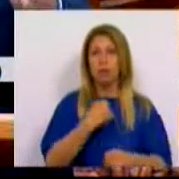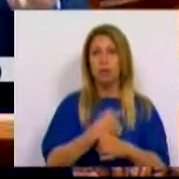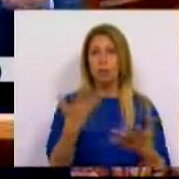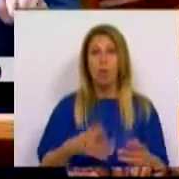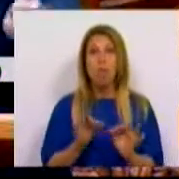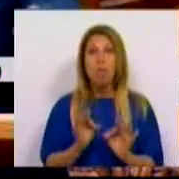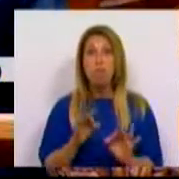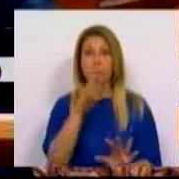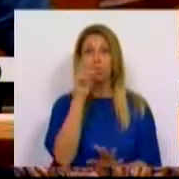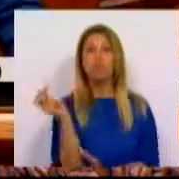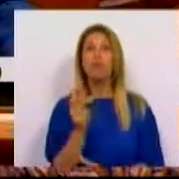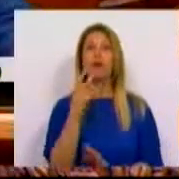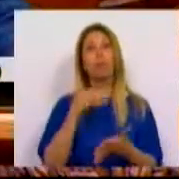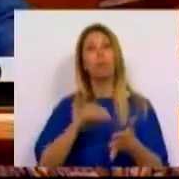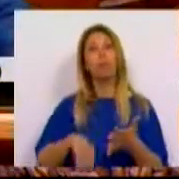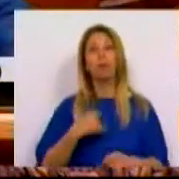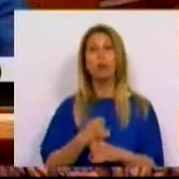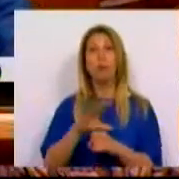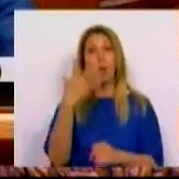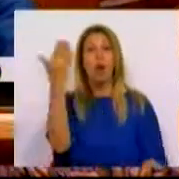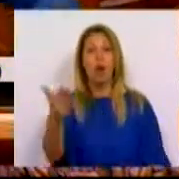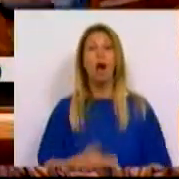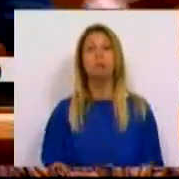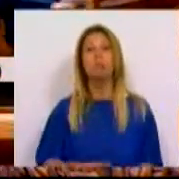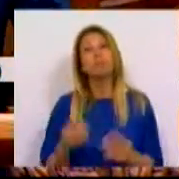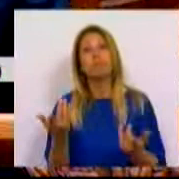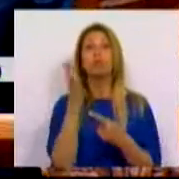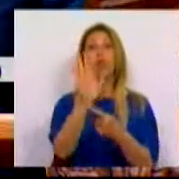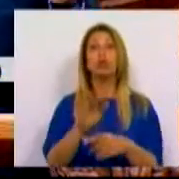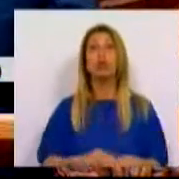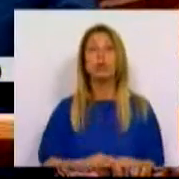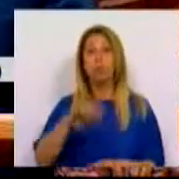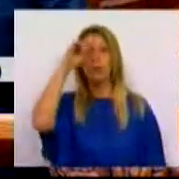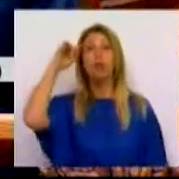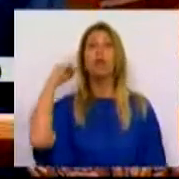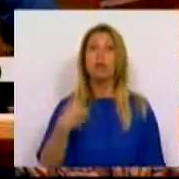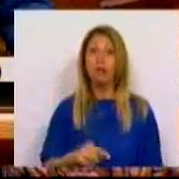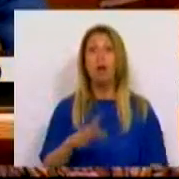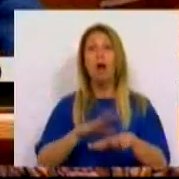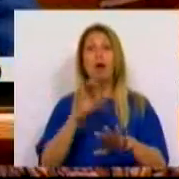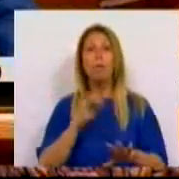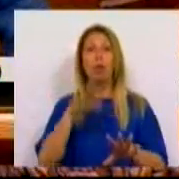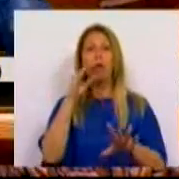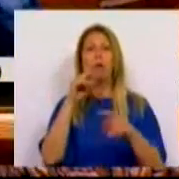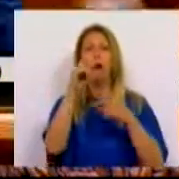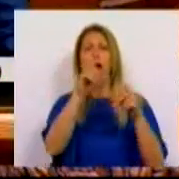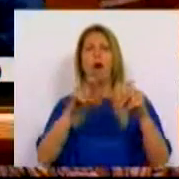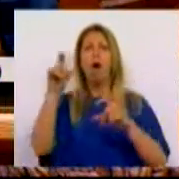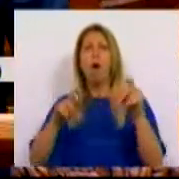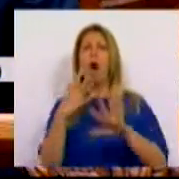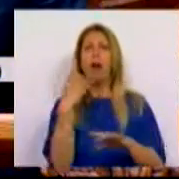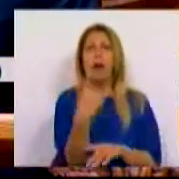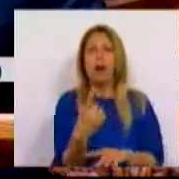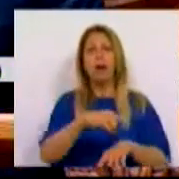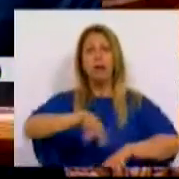enfraquecimento do conteúdo dos vínculos laborais, quando eles existem, e que são, por exemplo, dificultados por bancos de horas individuais, dificultados pela